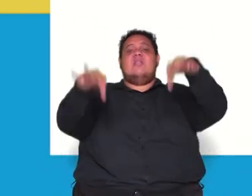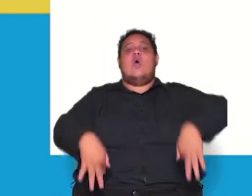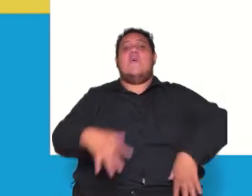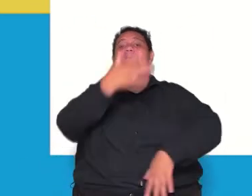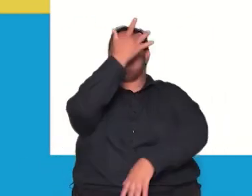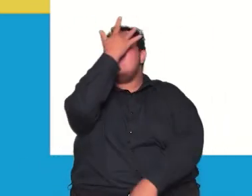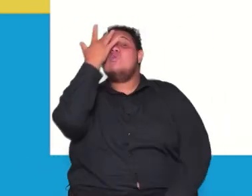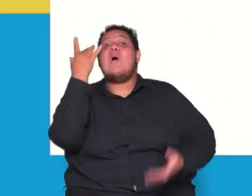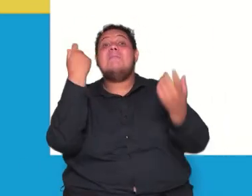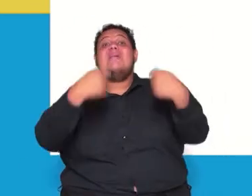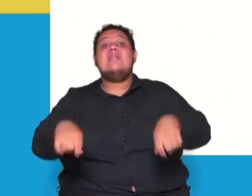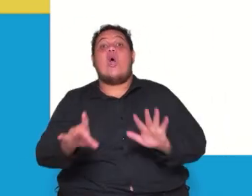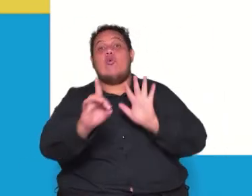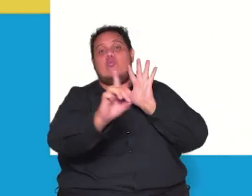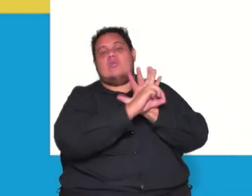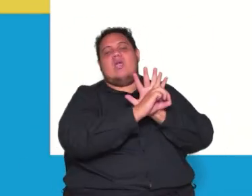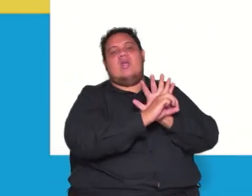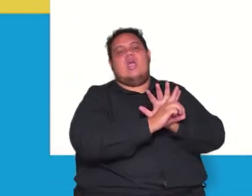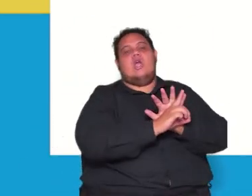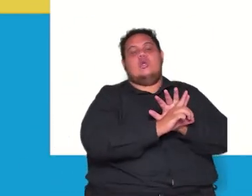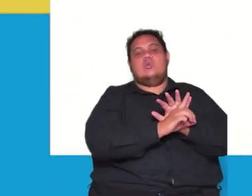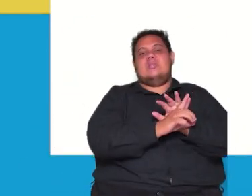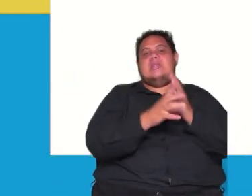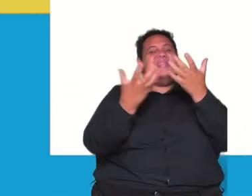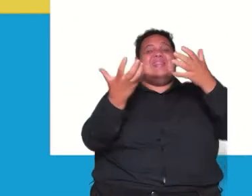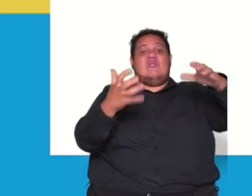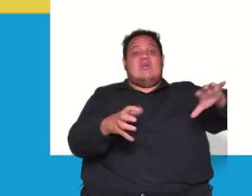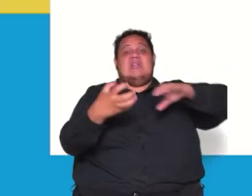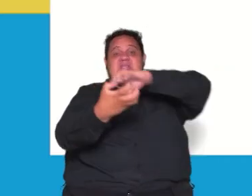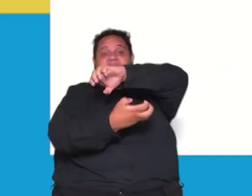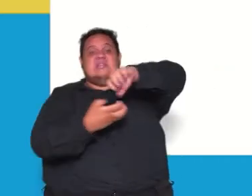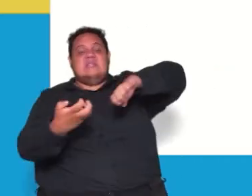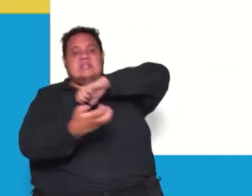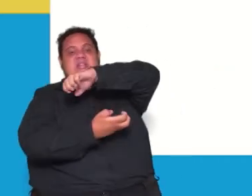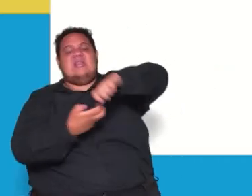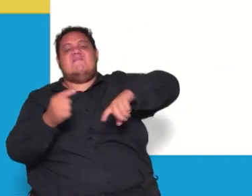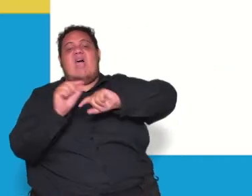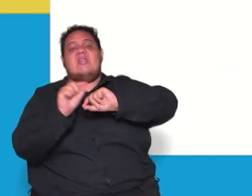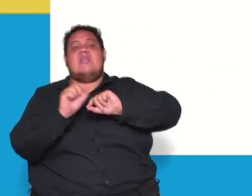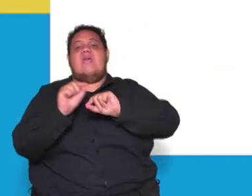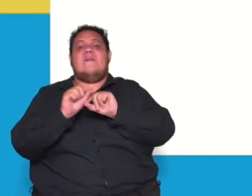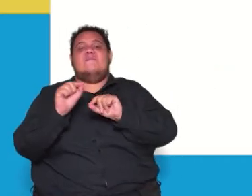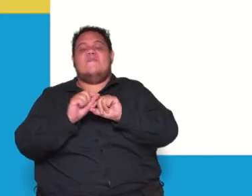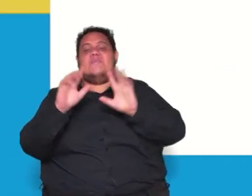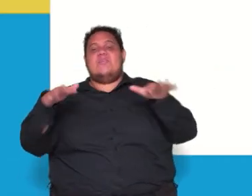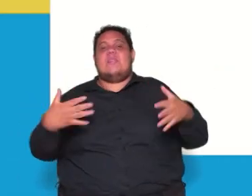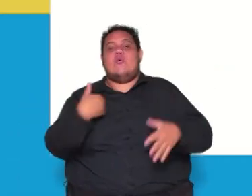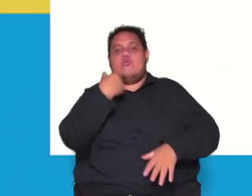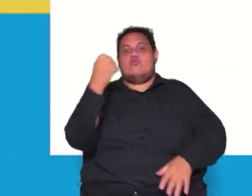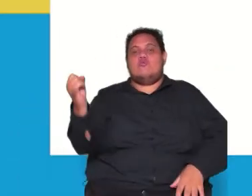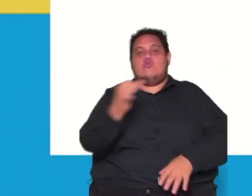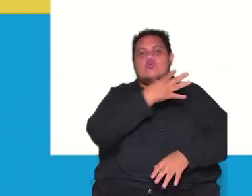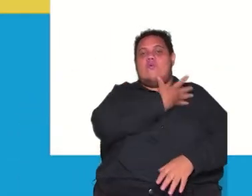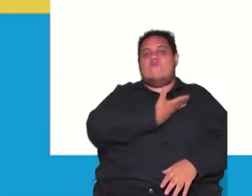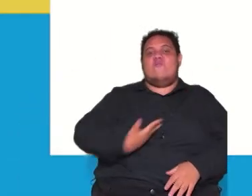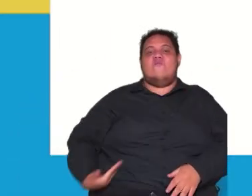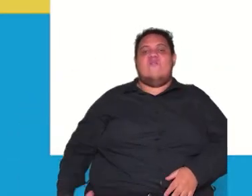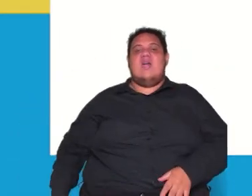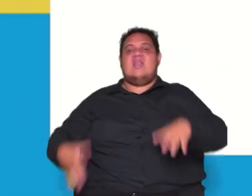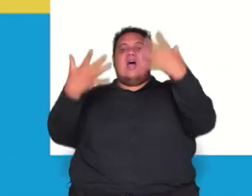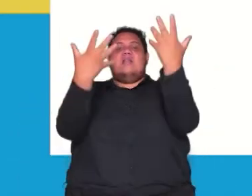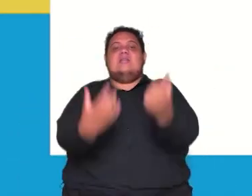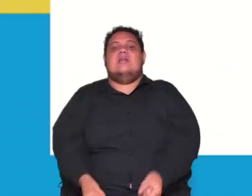povo o direito de alterá-la ou abolí-la ou seja o direito de rebelião institui um novo governo assentando seus fundamentos sob tais